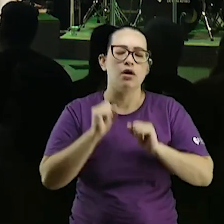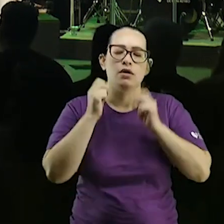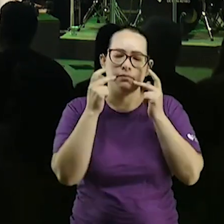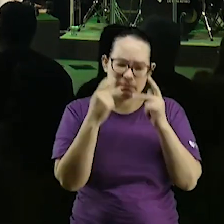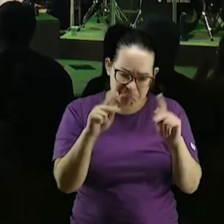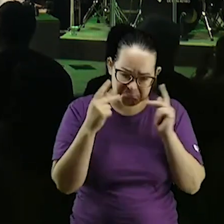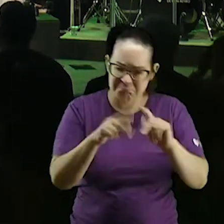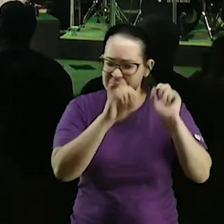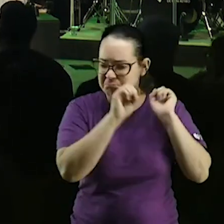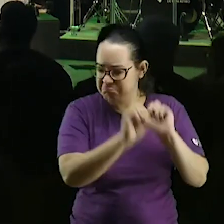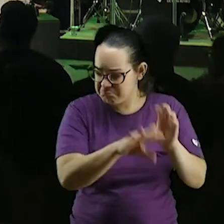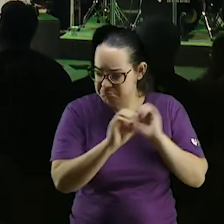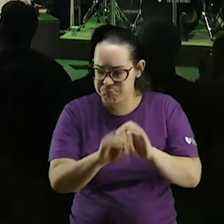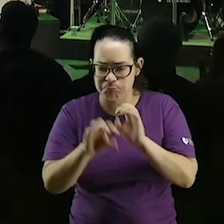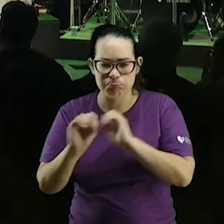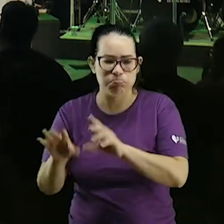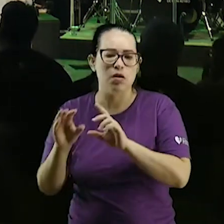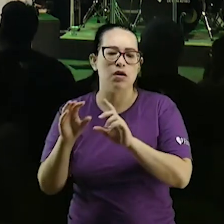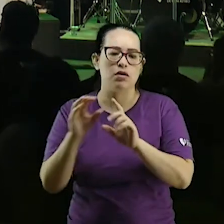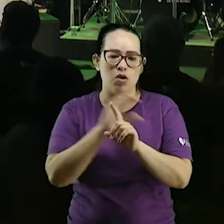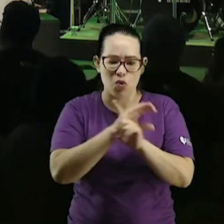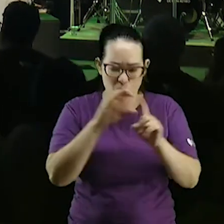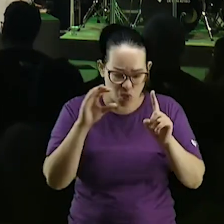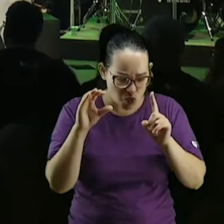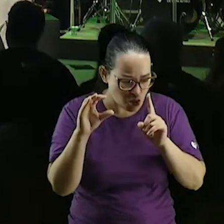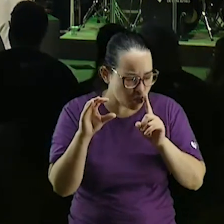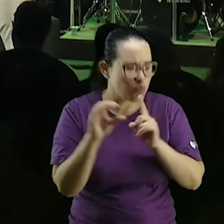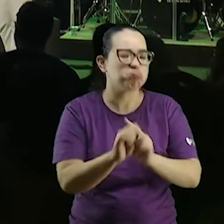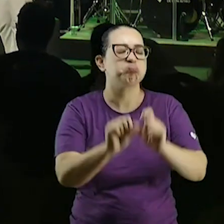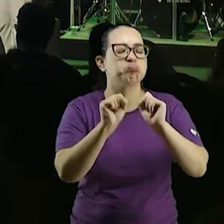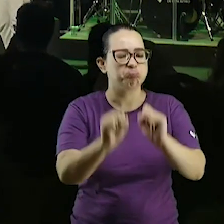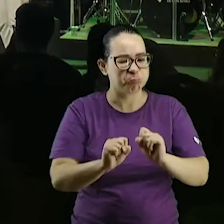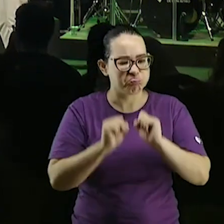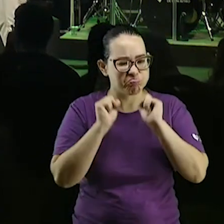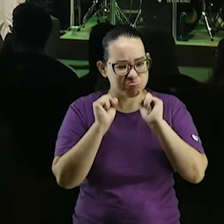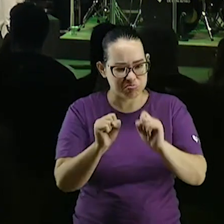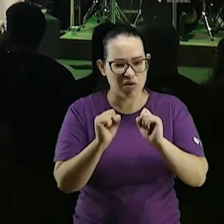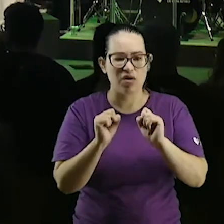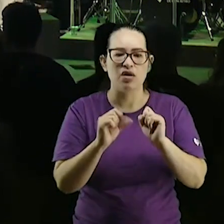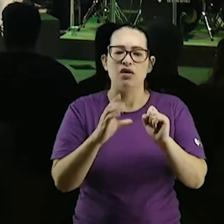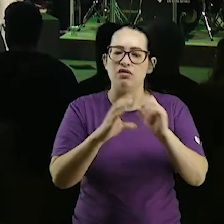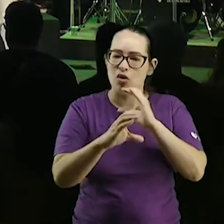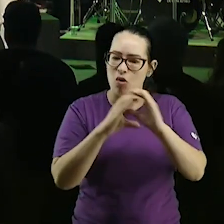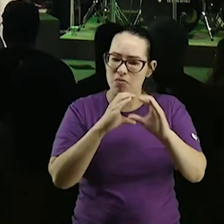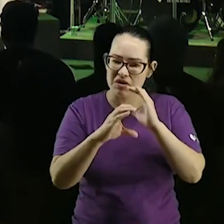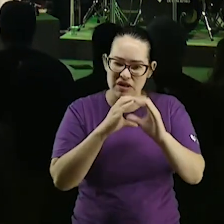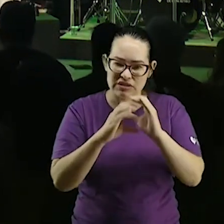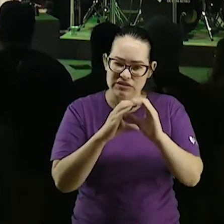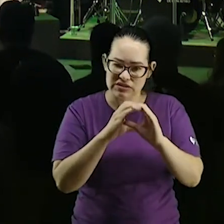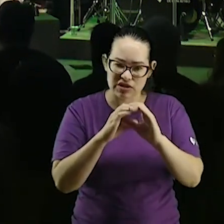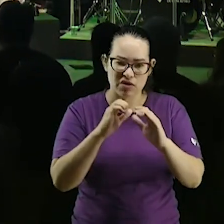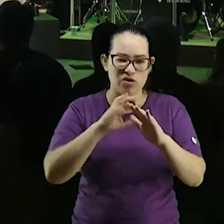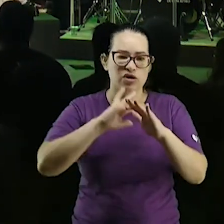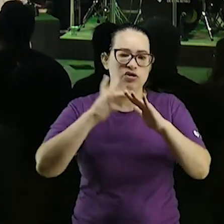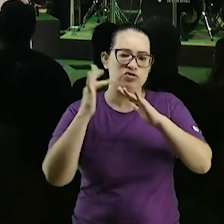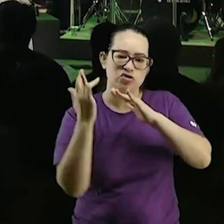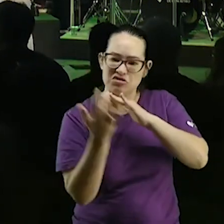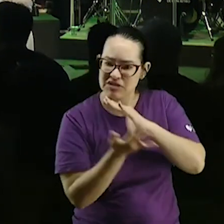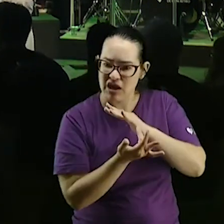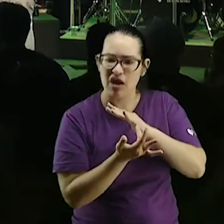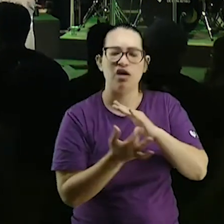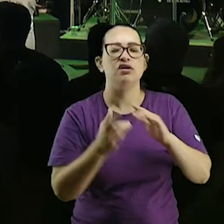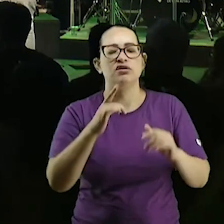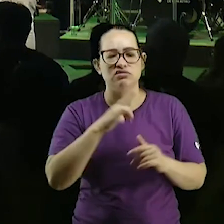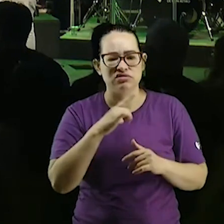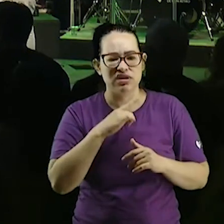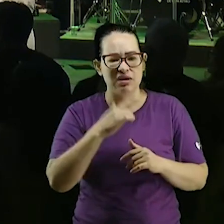seminários você pode apoiar o culto integração comunicação em redes sociais gente tem cada gente gente aqui que faz